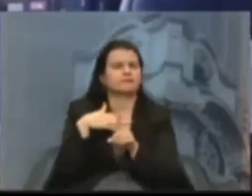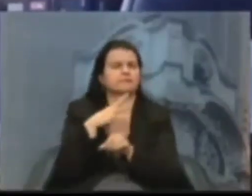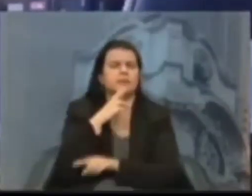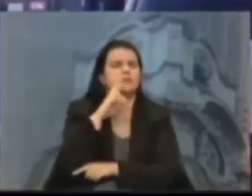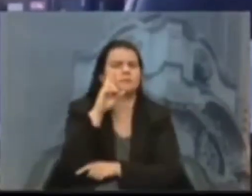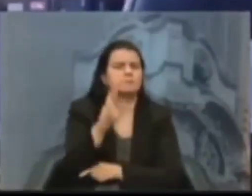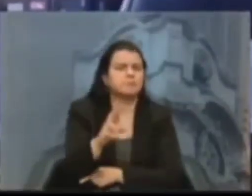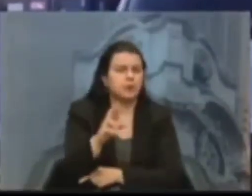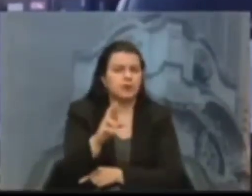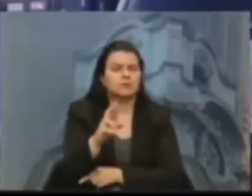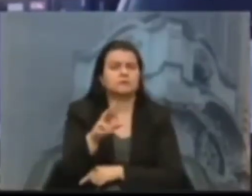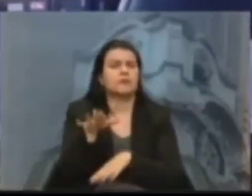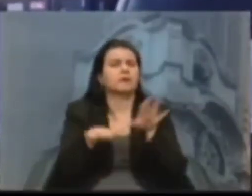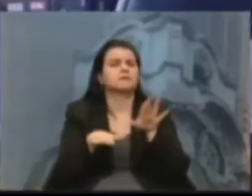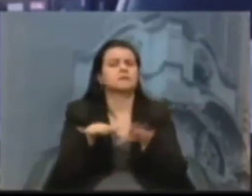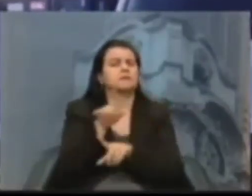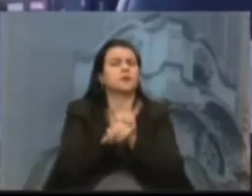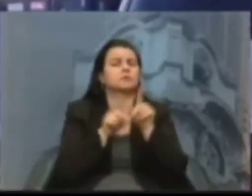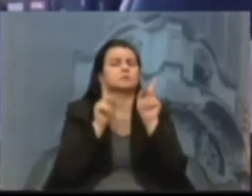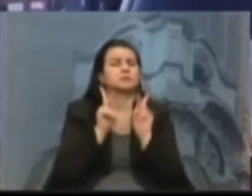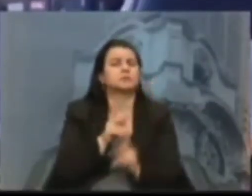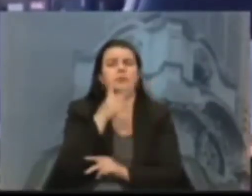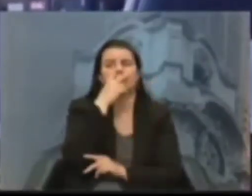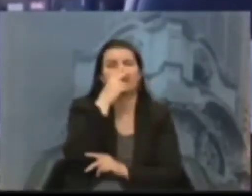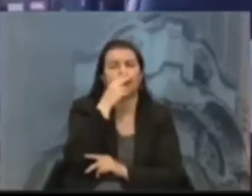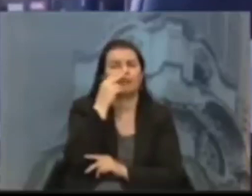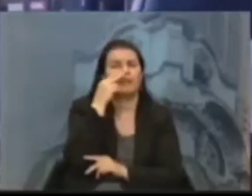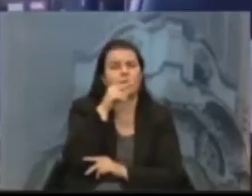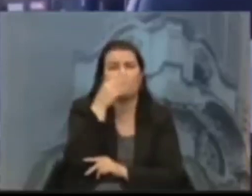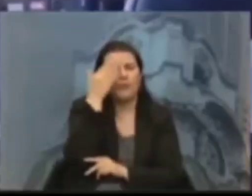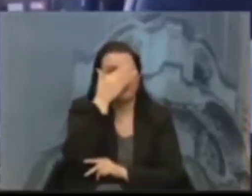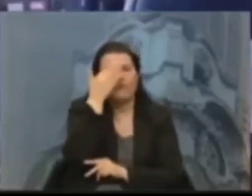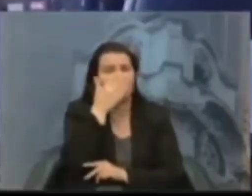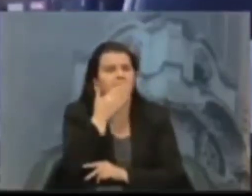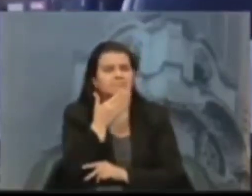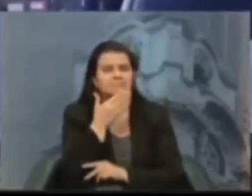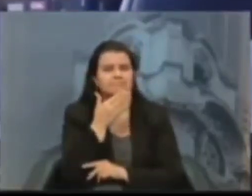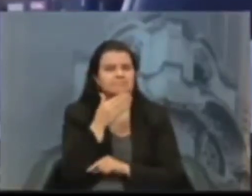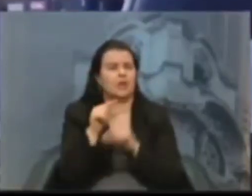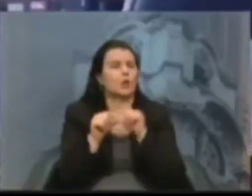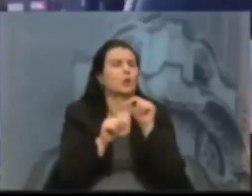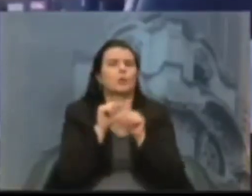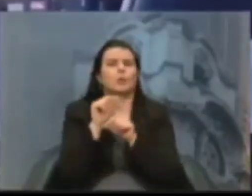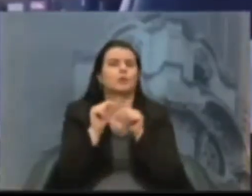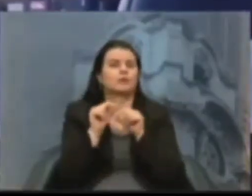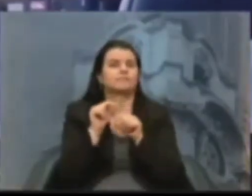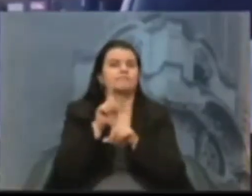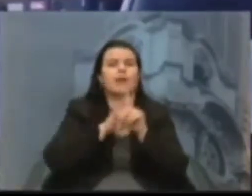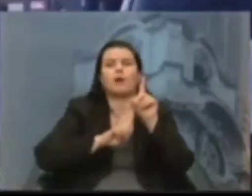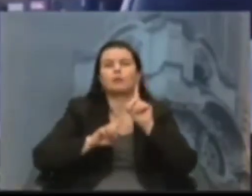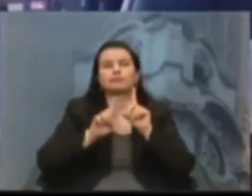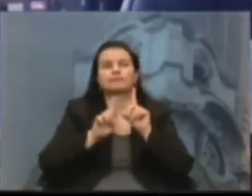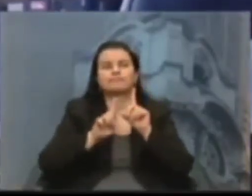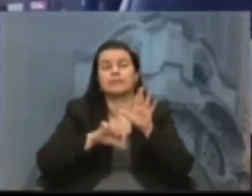que muitas vezes não viam algo efetivo acontecendo frente a determinados crimes.